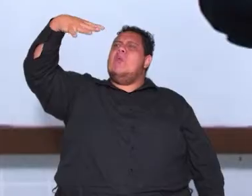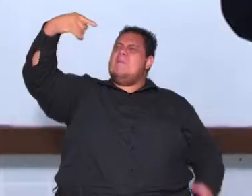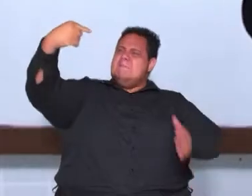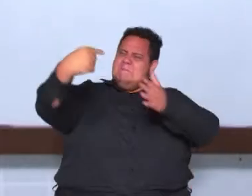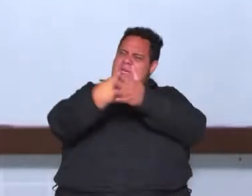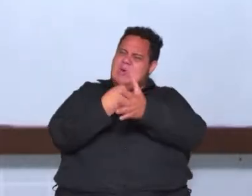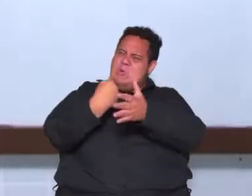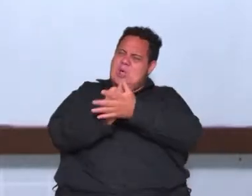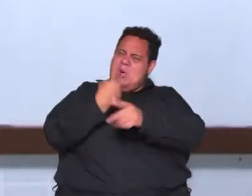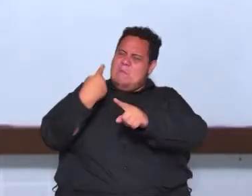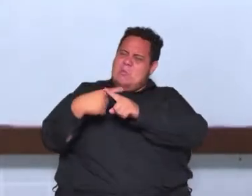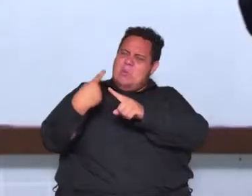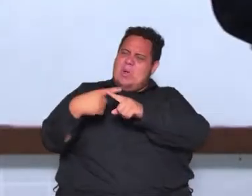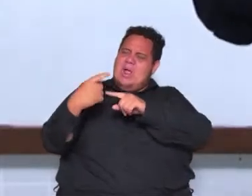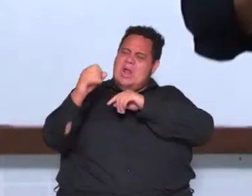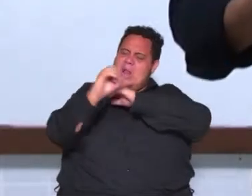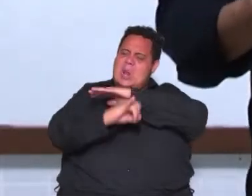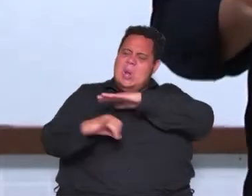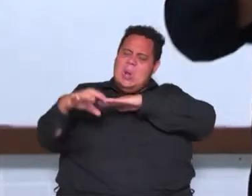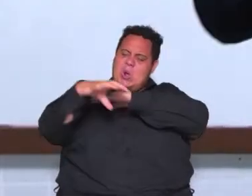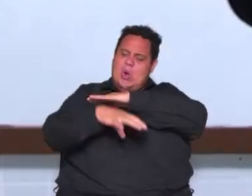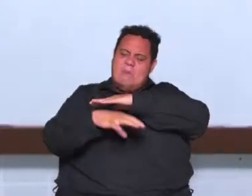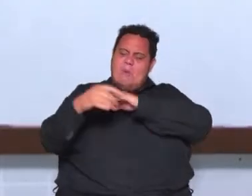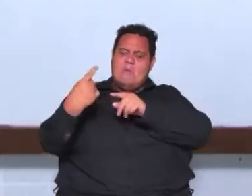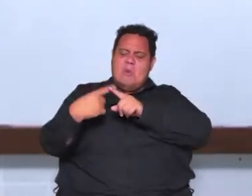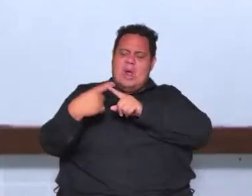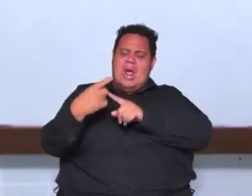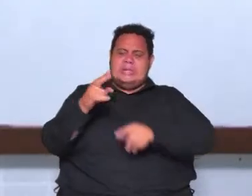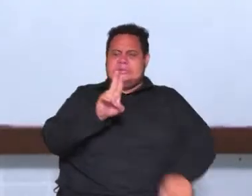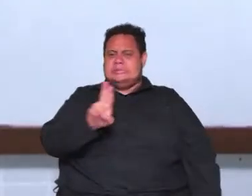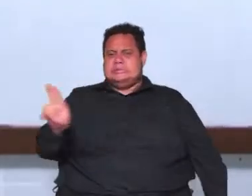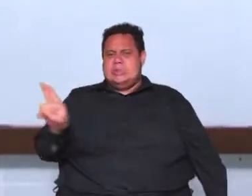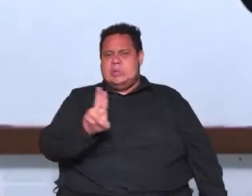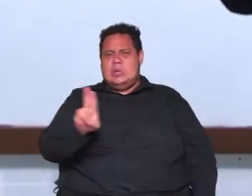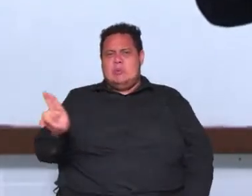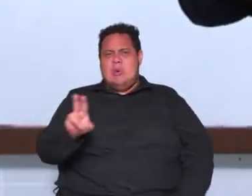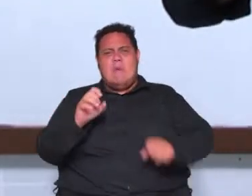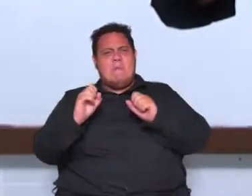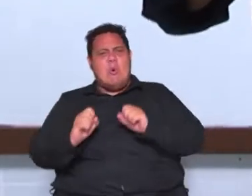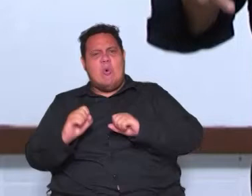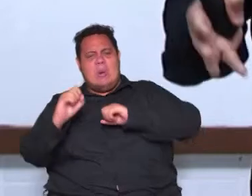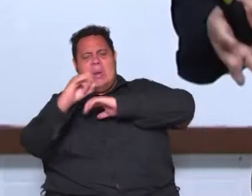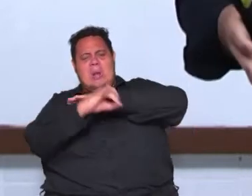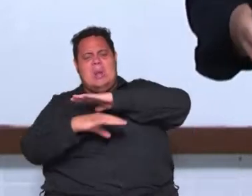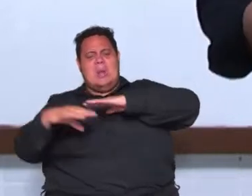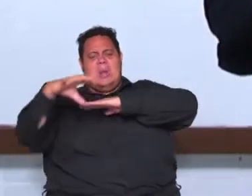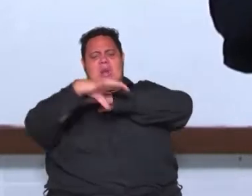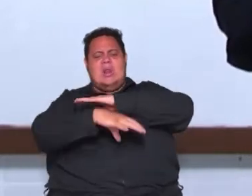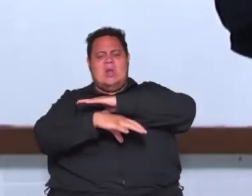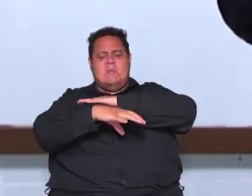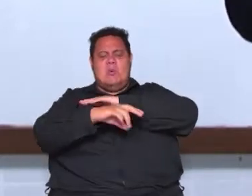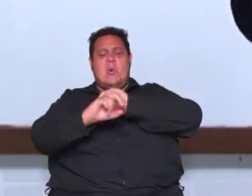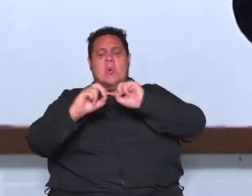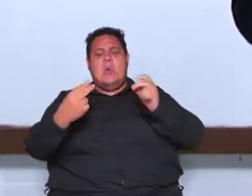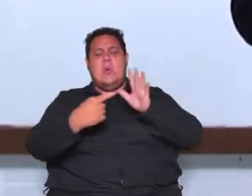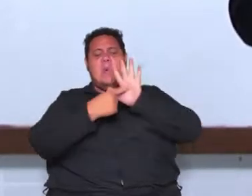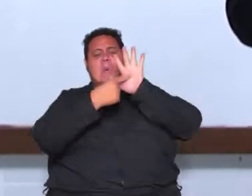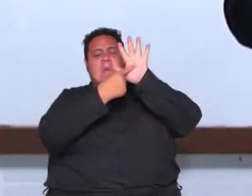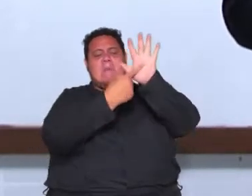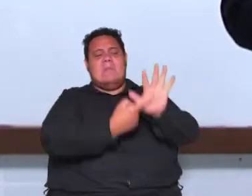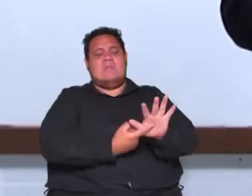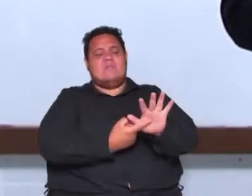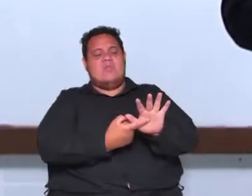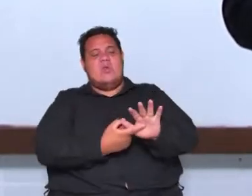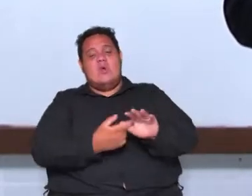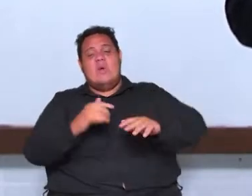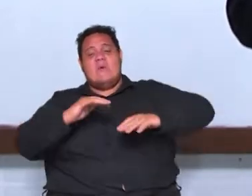professor, por que Iluminismo? Por que esse nome? Pode ser Iluminismo ou Ilustração? Movimento Iluminista,